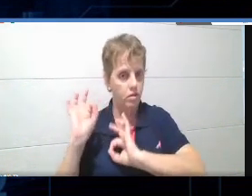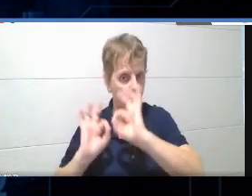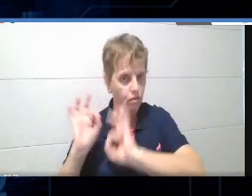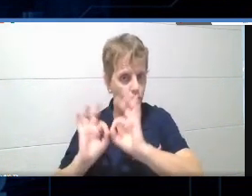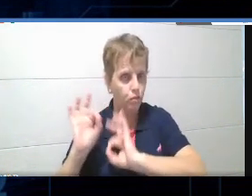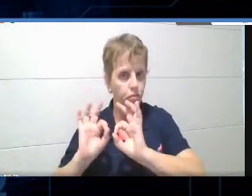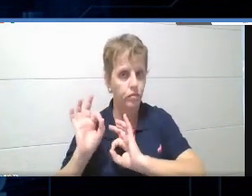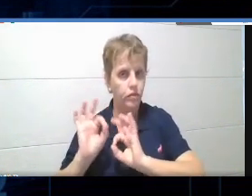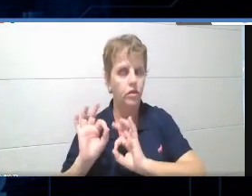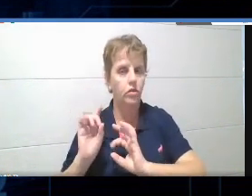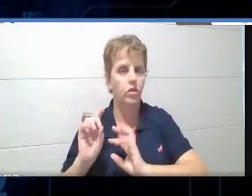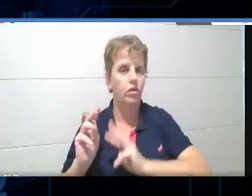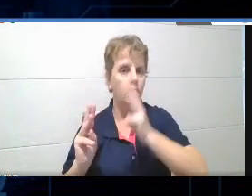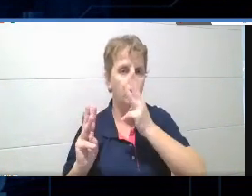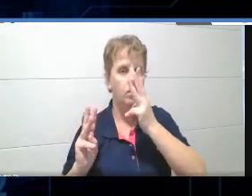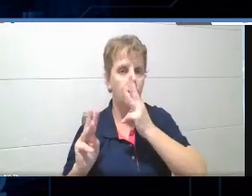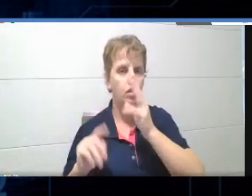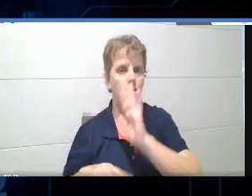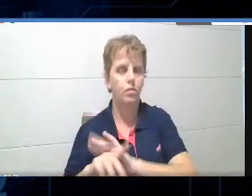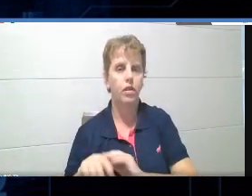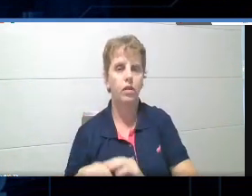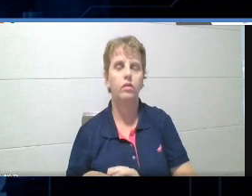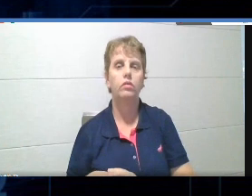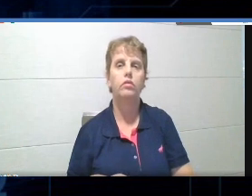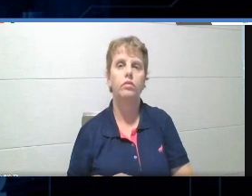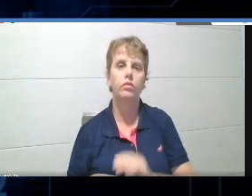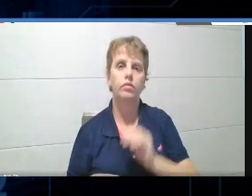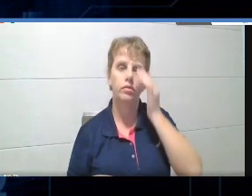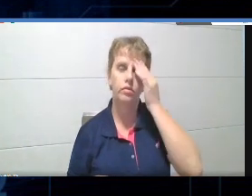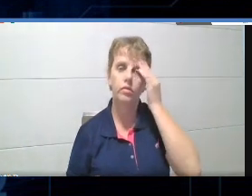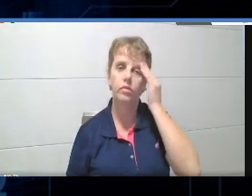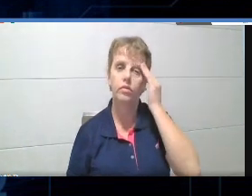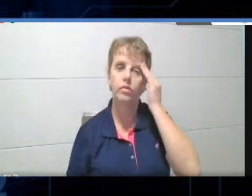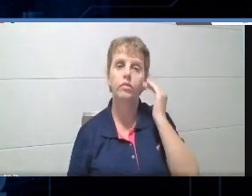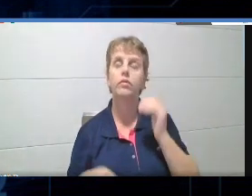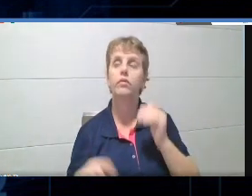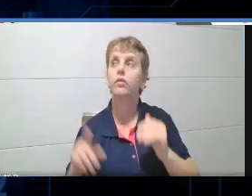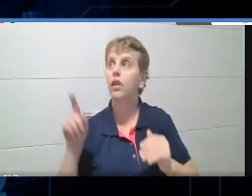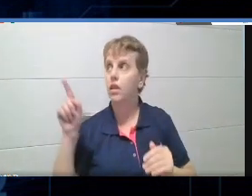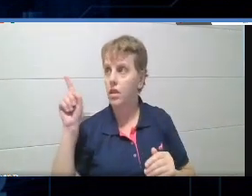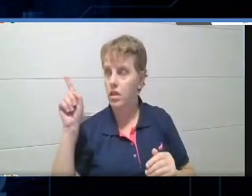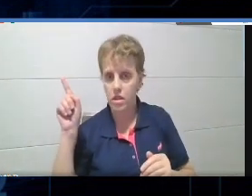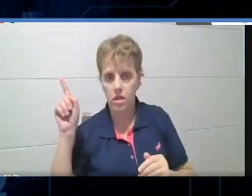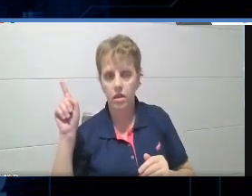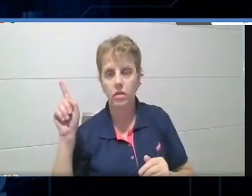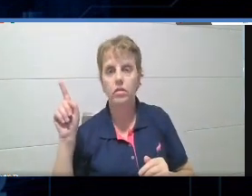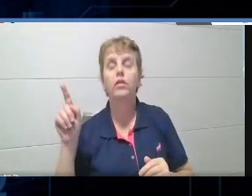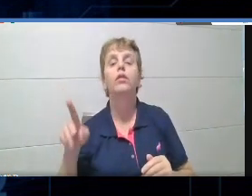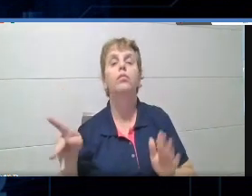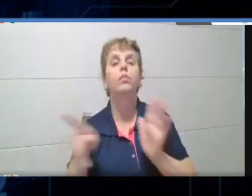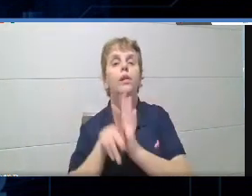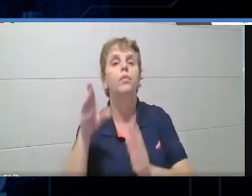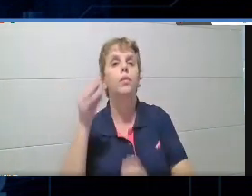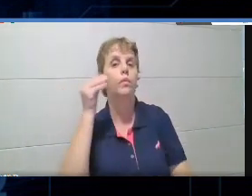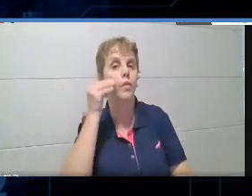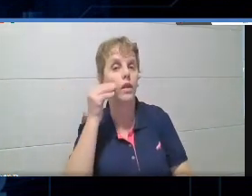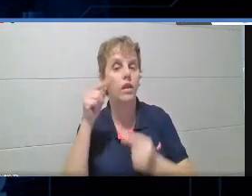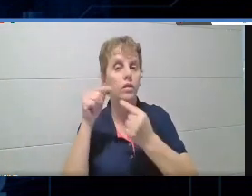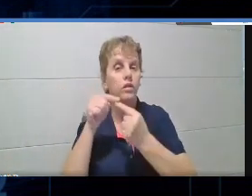deixar só três questões, tá? Não vamos discutir só agora. Muito bem. Então, esse quiz aqui é um quiz para teste, tá? Então,